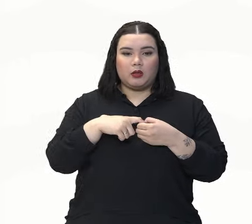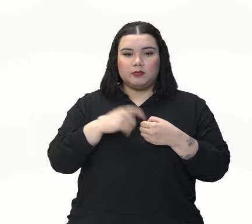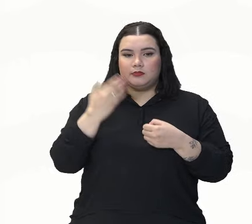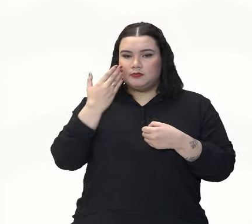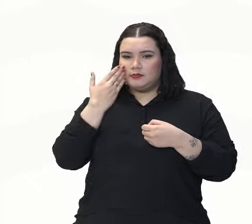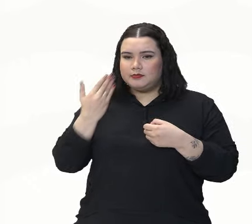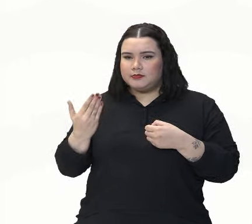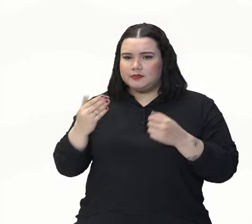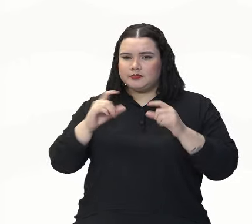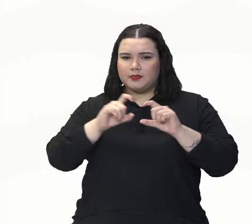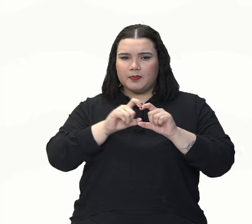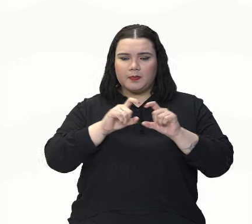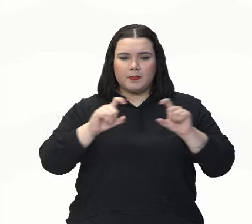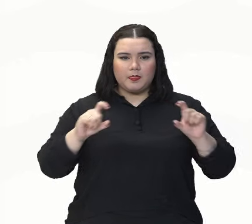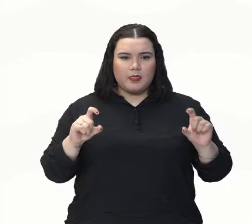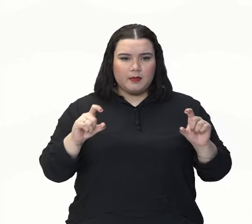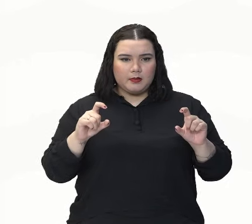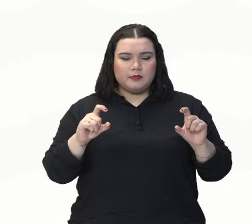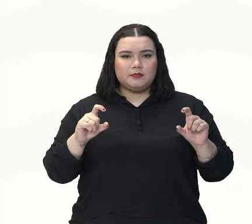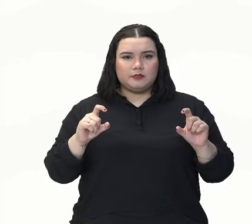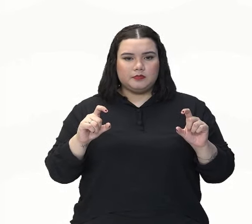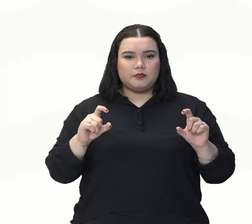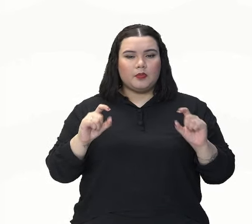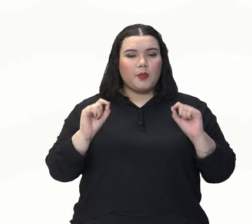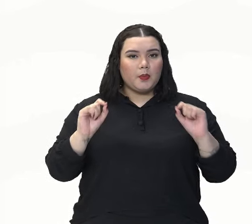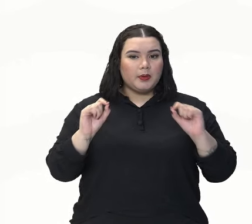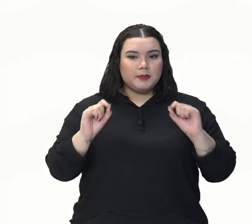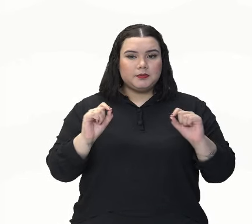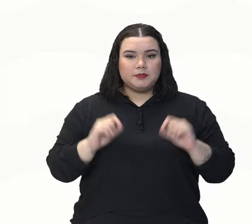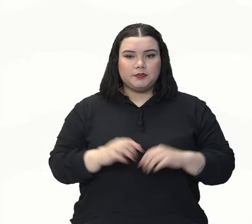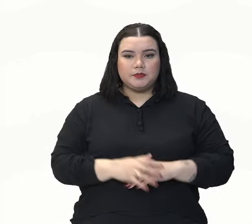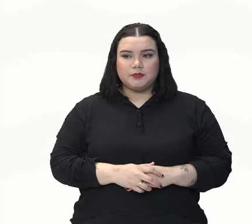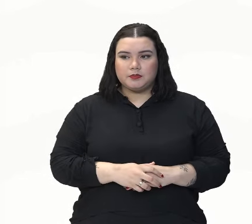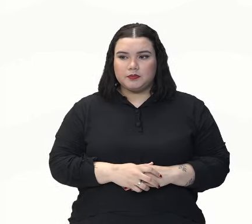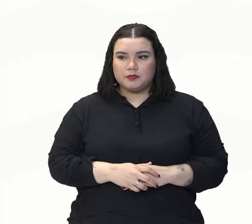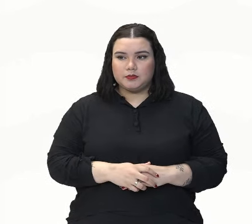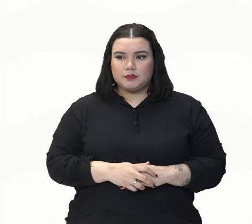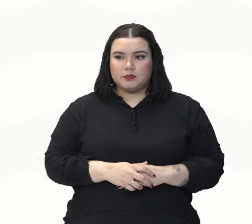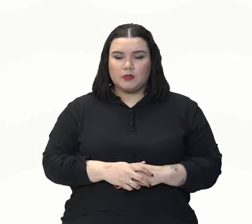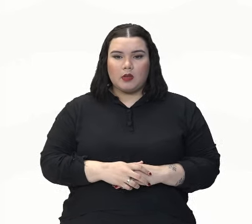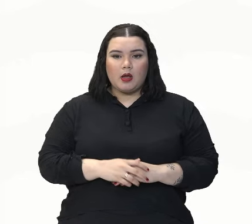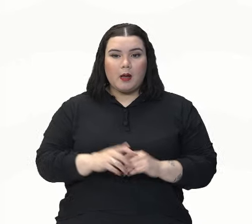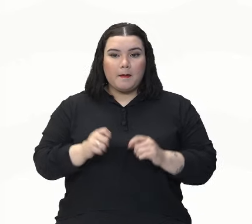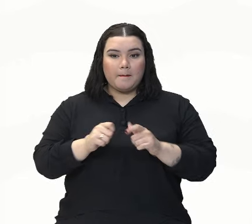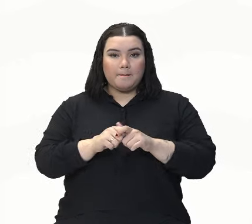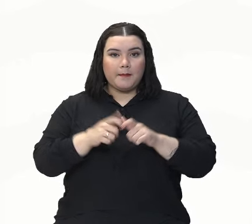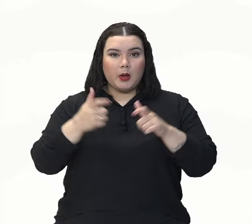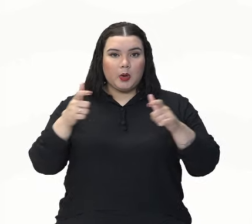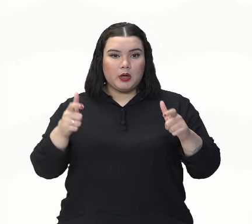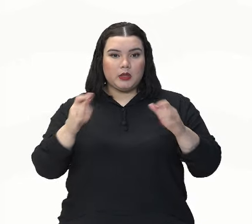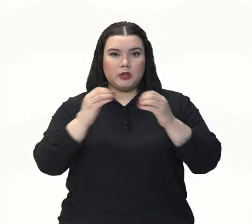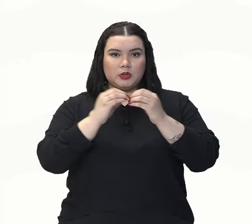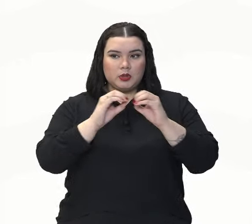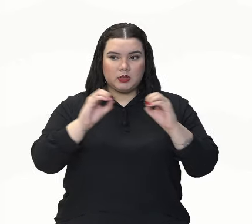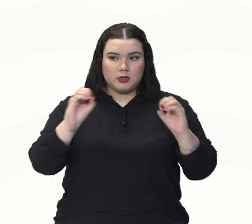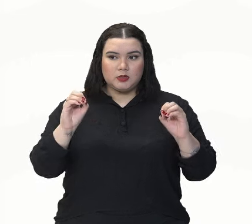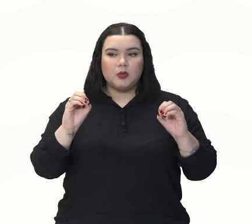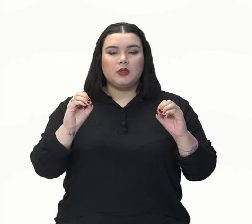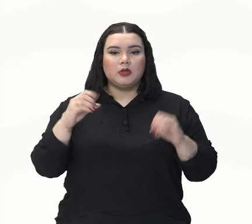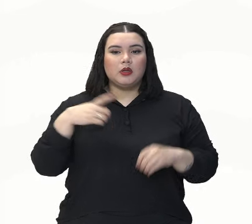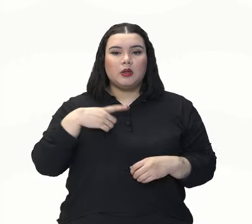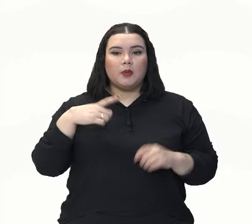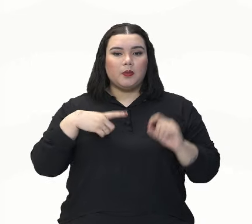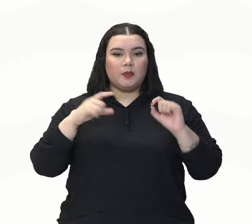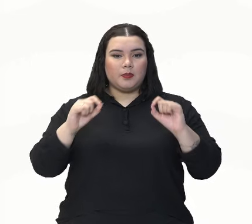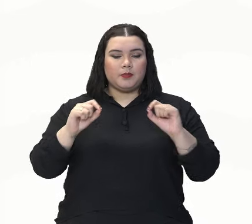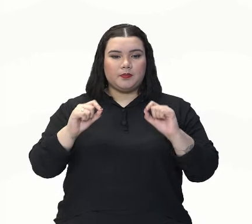parte, e verificar que a maioria das orações, elas são